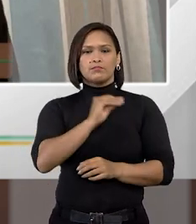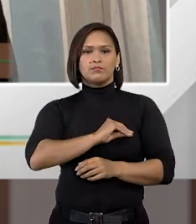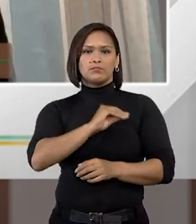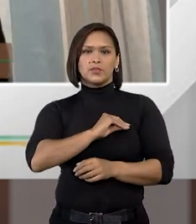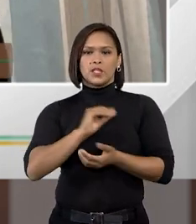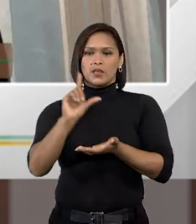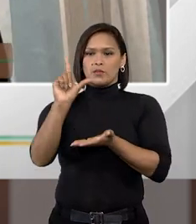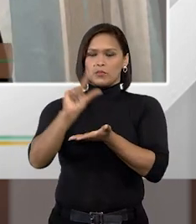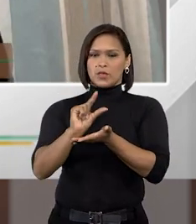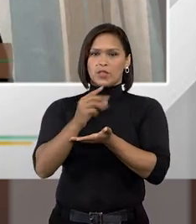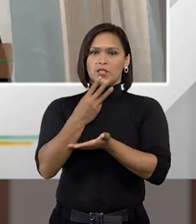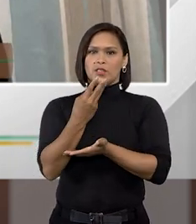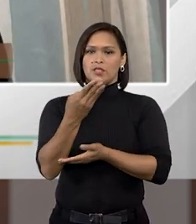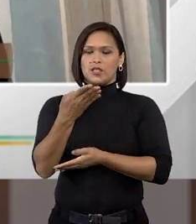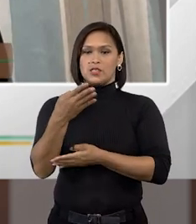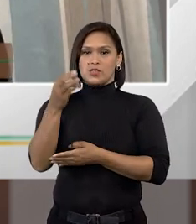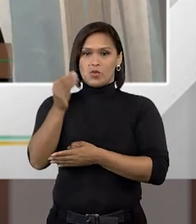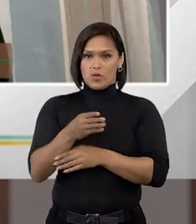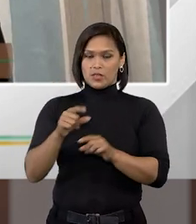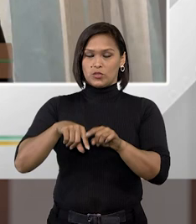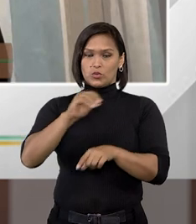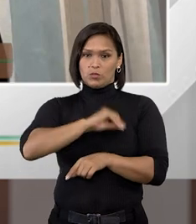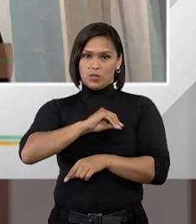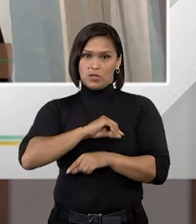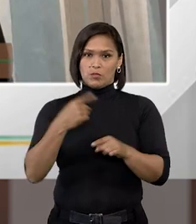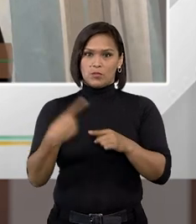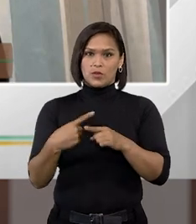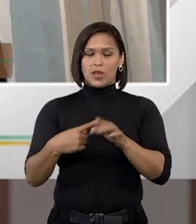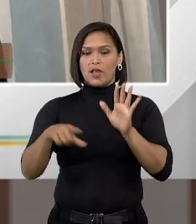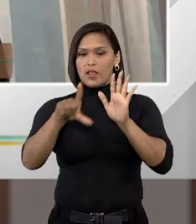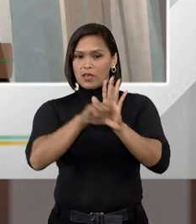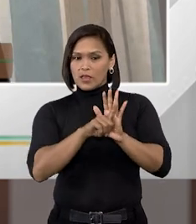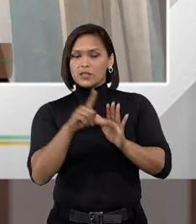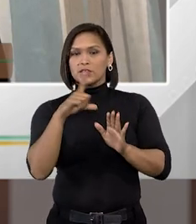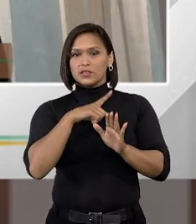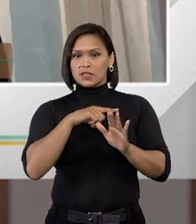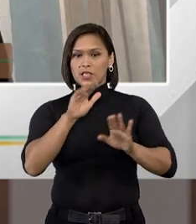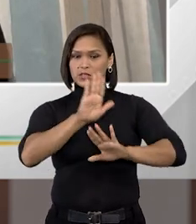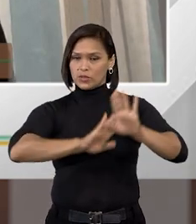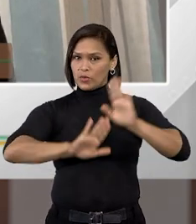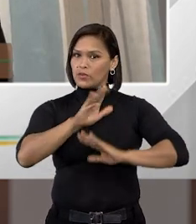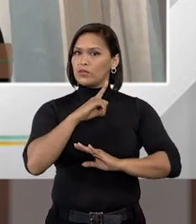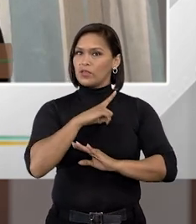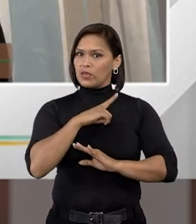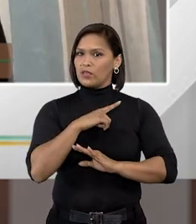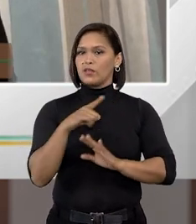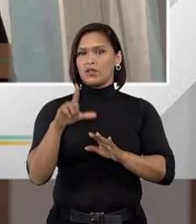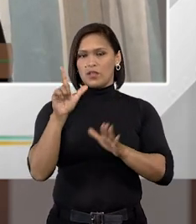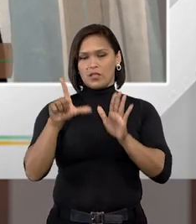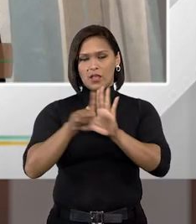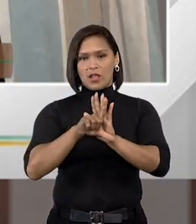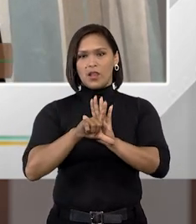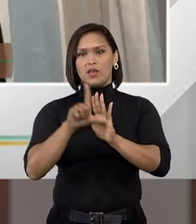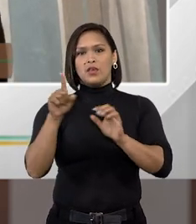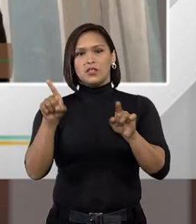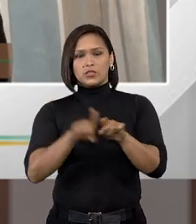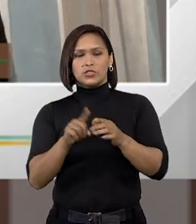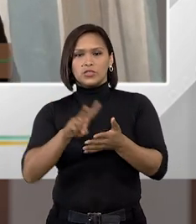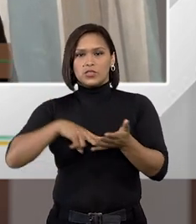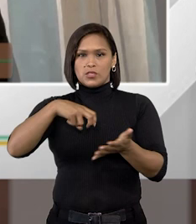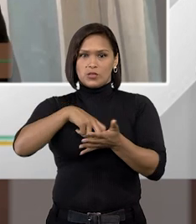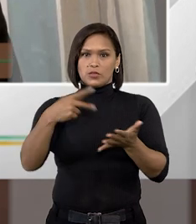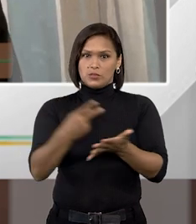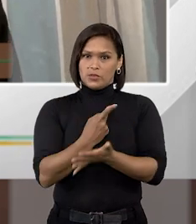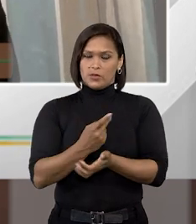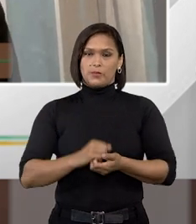o inferior a três quartos do salário mínimo, essa previsão é legalista, essa previsão é legal lá nos dispositivos da lei de execução